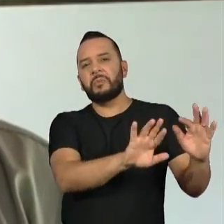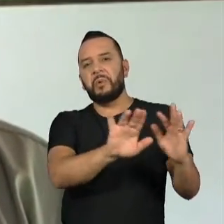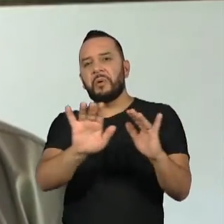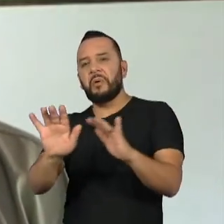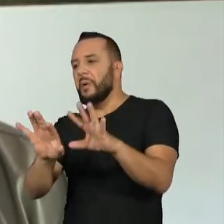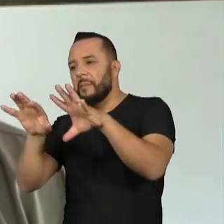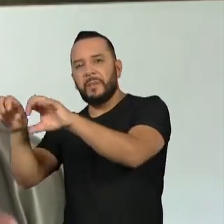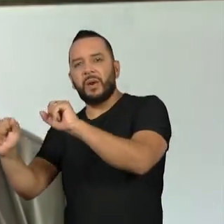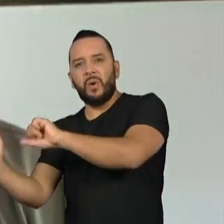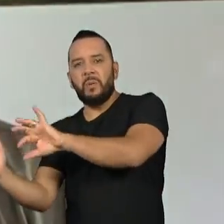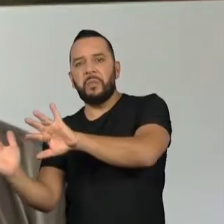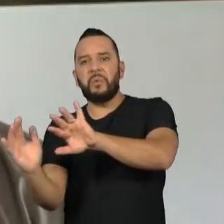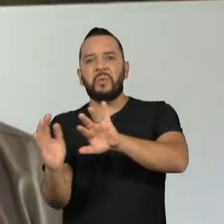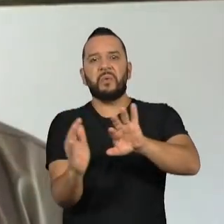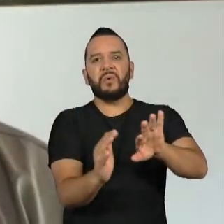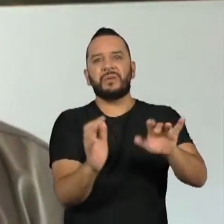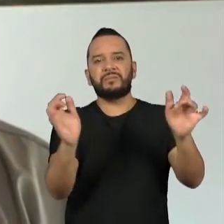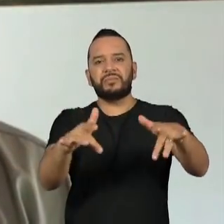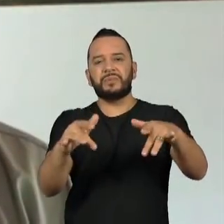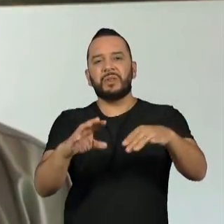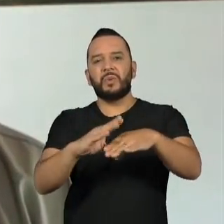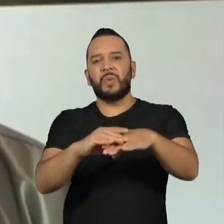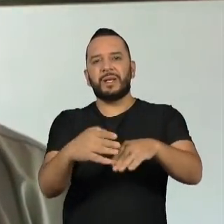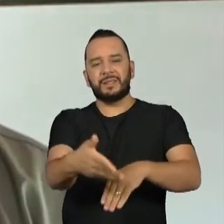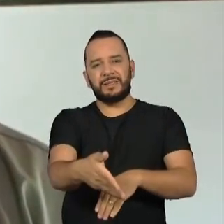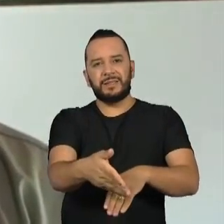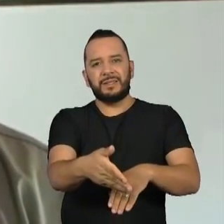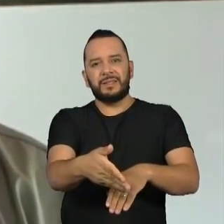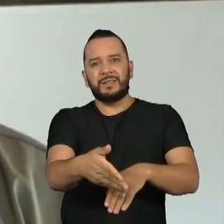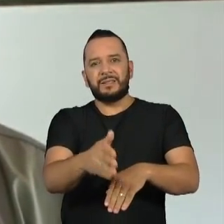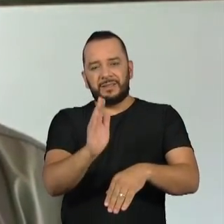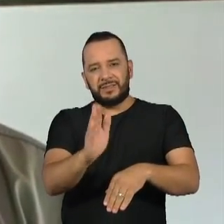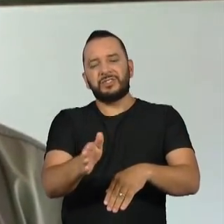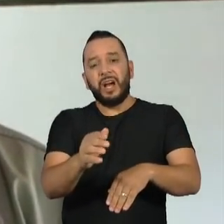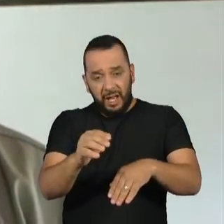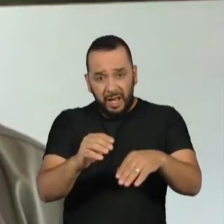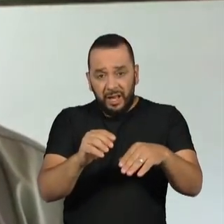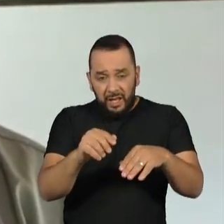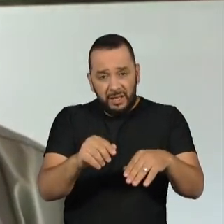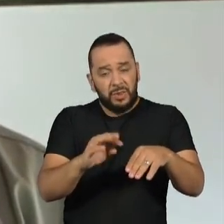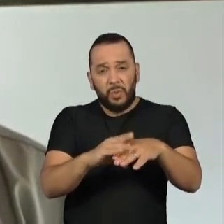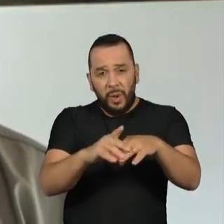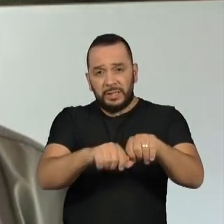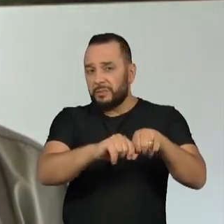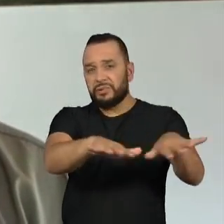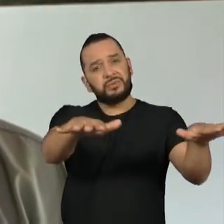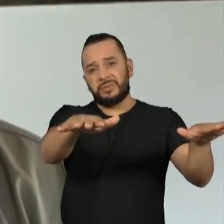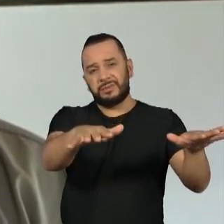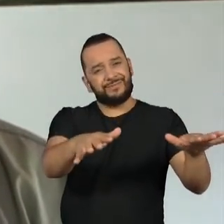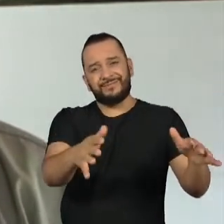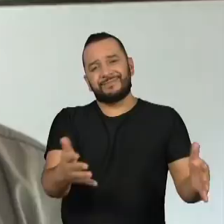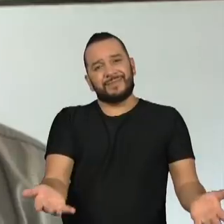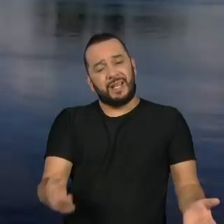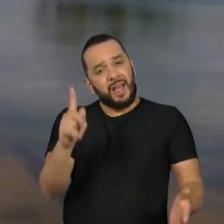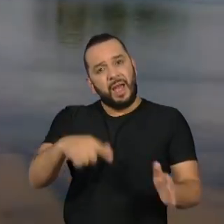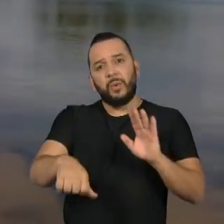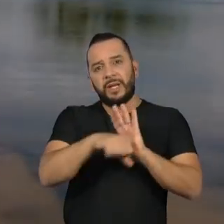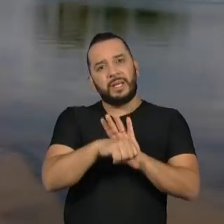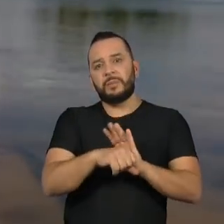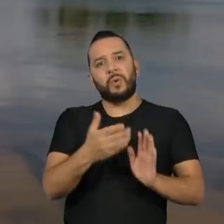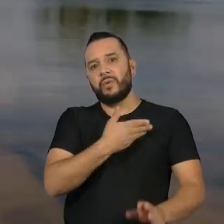o morto para dentro da aldeia. Ele não só transportou o morto, transportou a doença para dentro da aldeia. Isso daí é um crime.